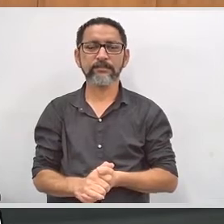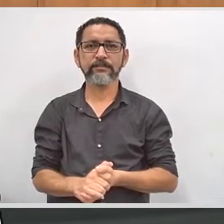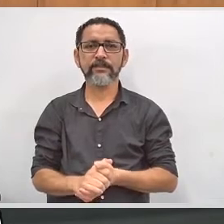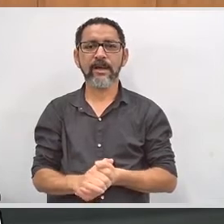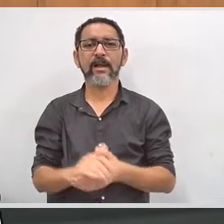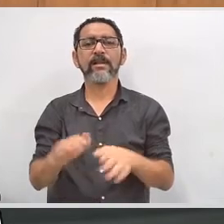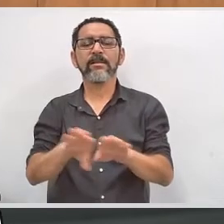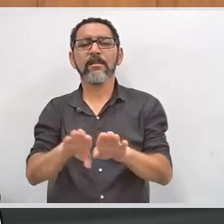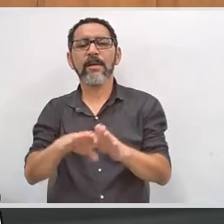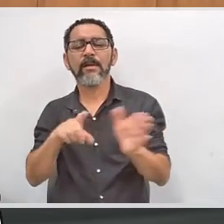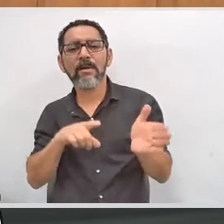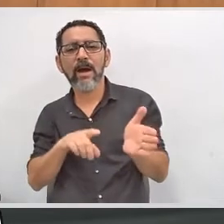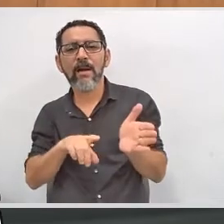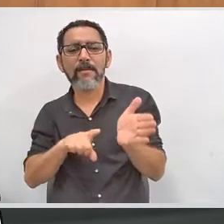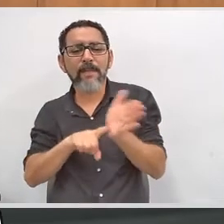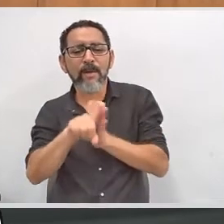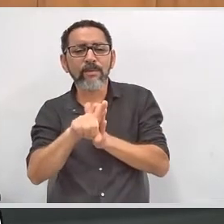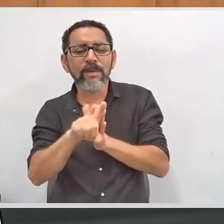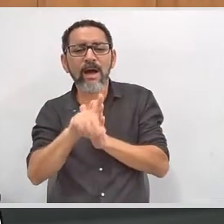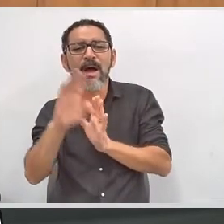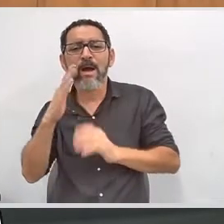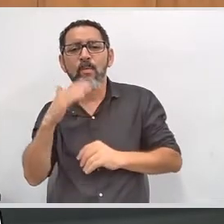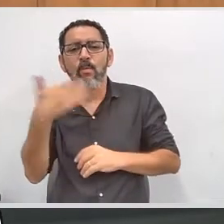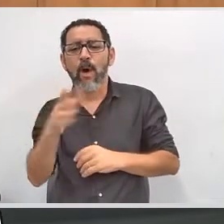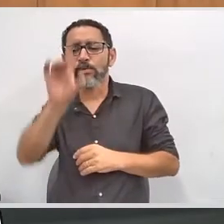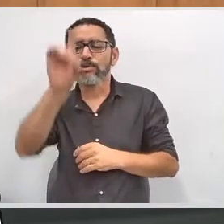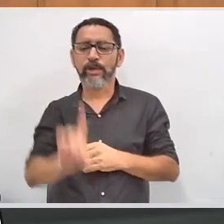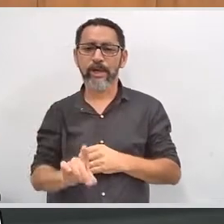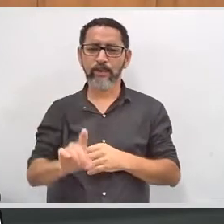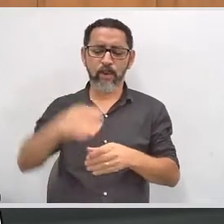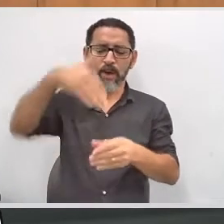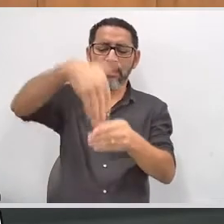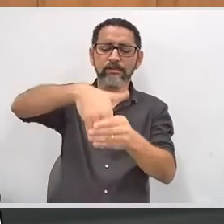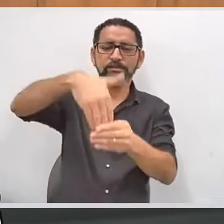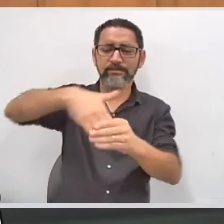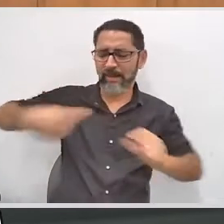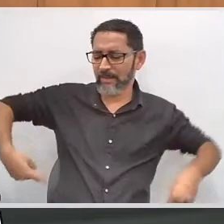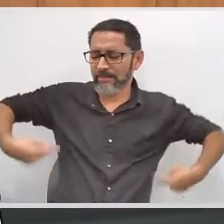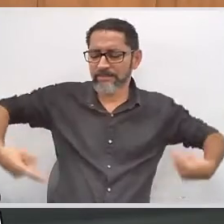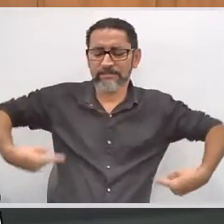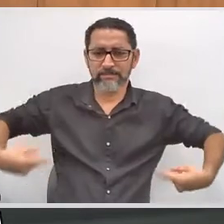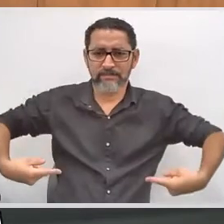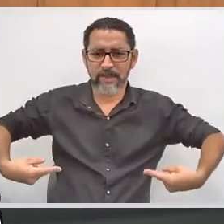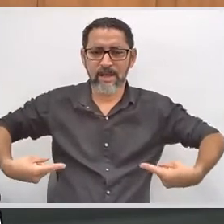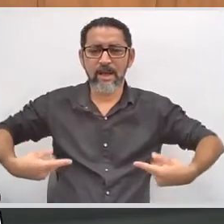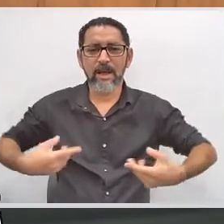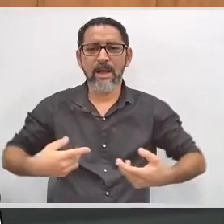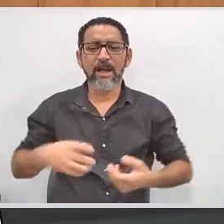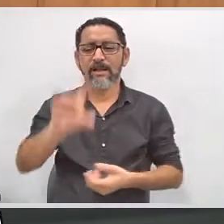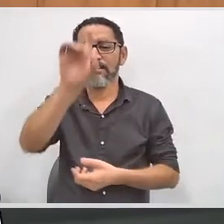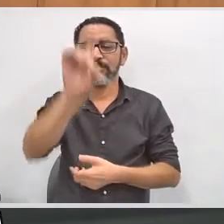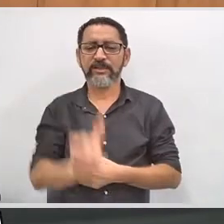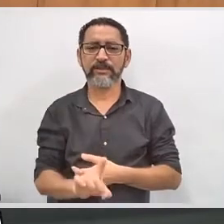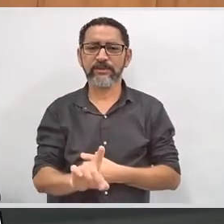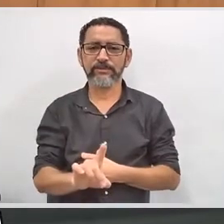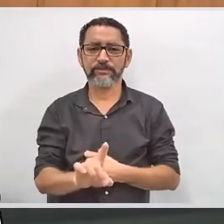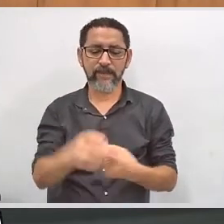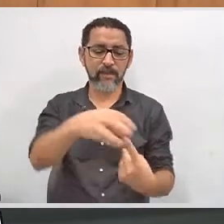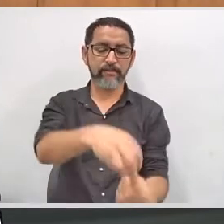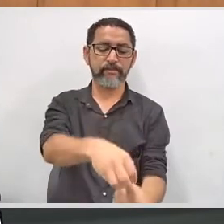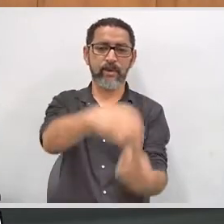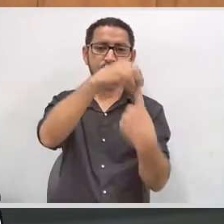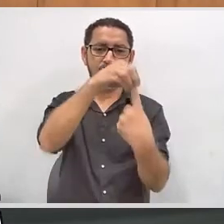Bom, vamos lá. Então, quais são os direitos do eleitor com deficiência e mobilidade reduzida? Prioridade no